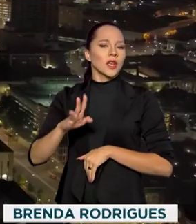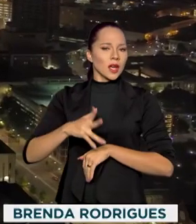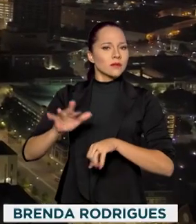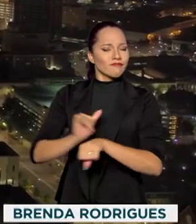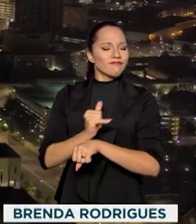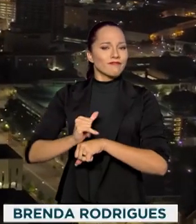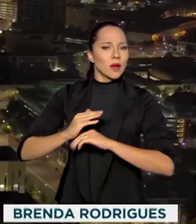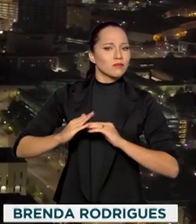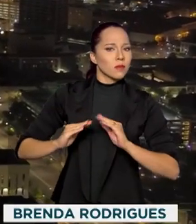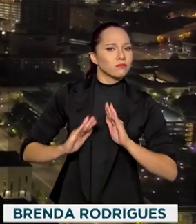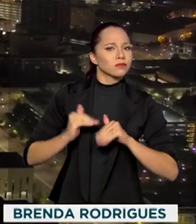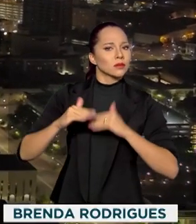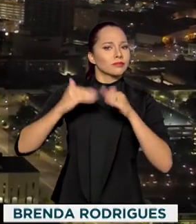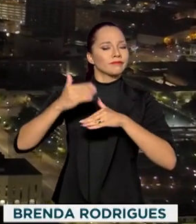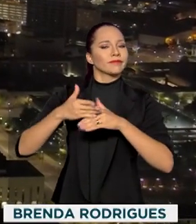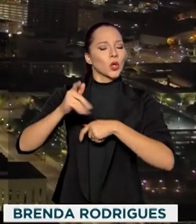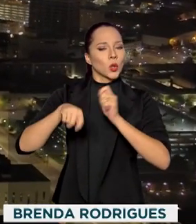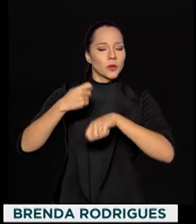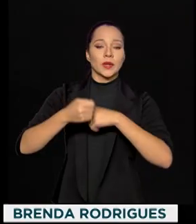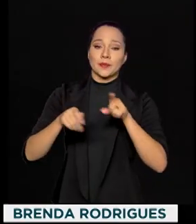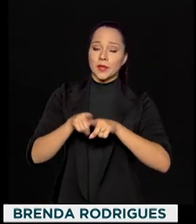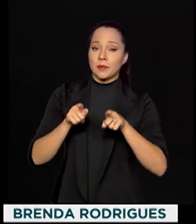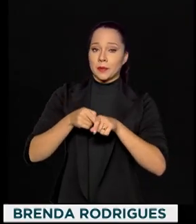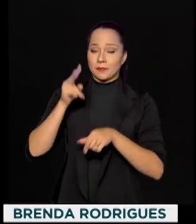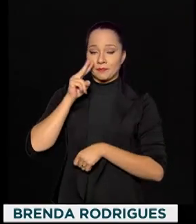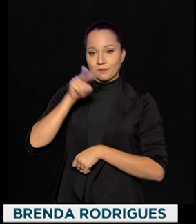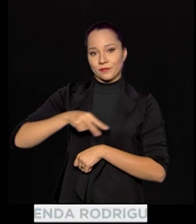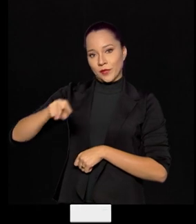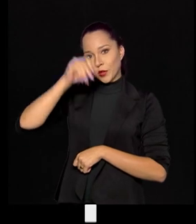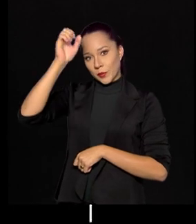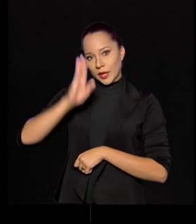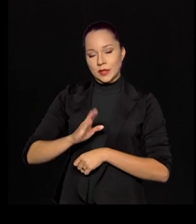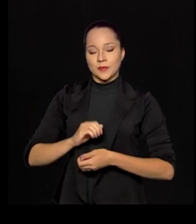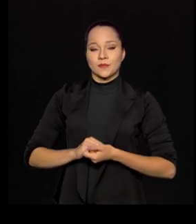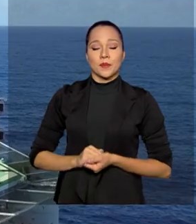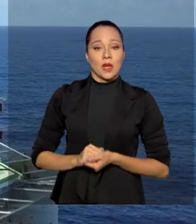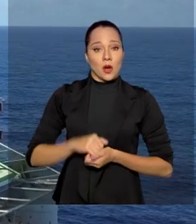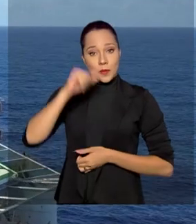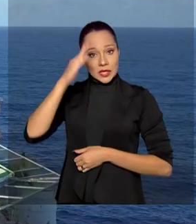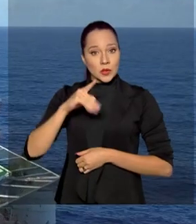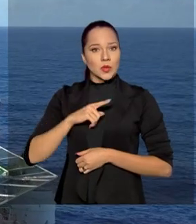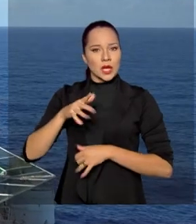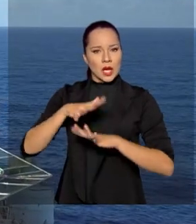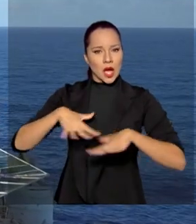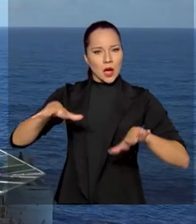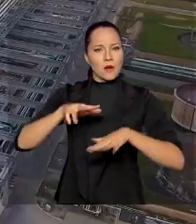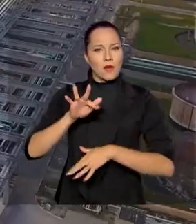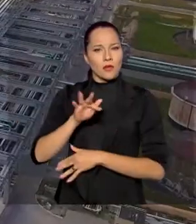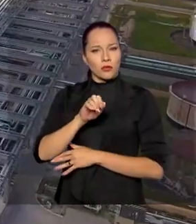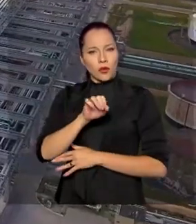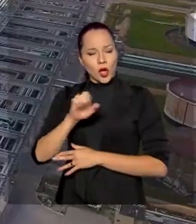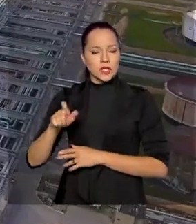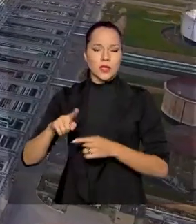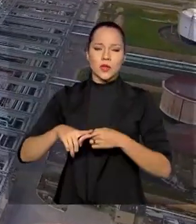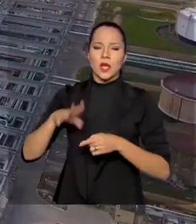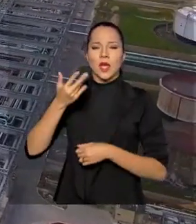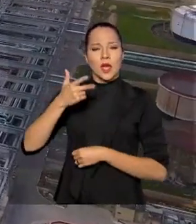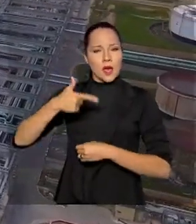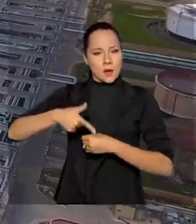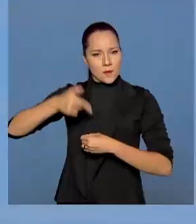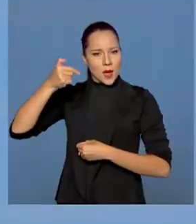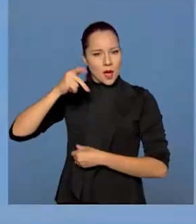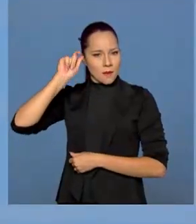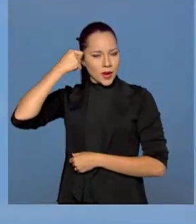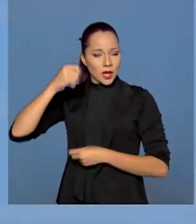econômico e a projeção internacional de um país. O Brasil tem tanto combustíveis fósseis, como o petróleo e o gás natural,